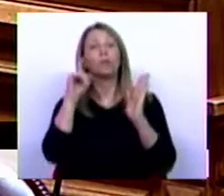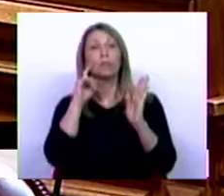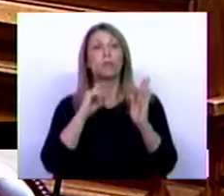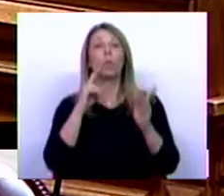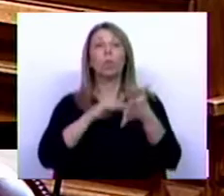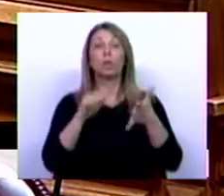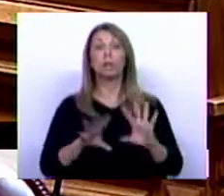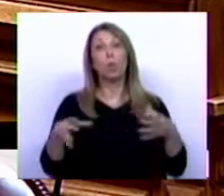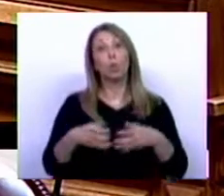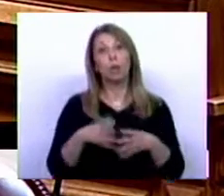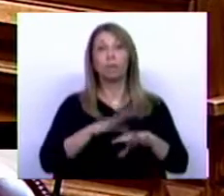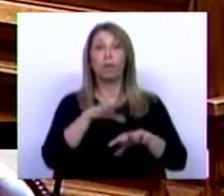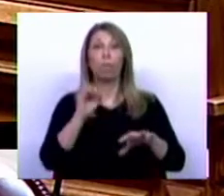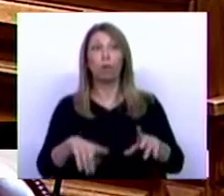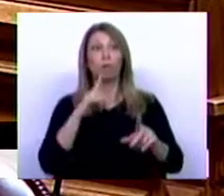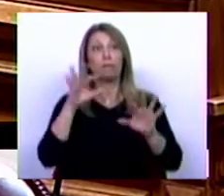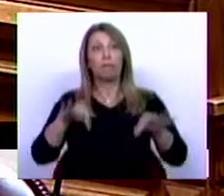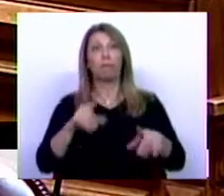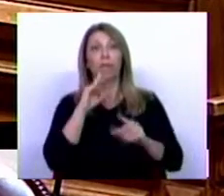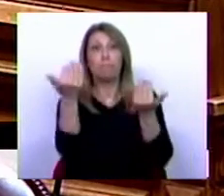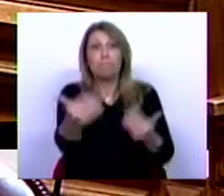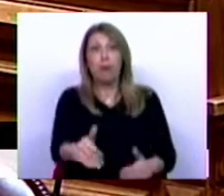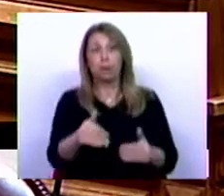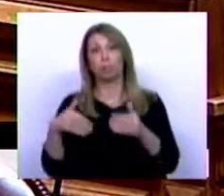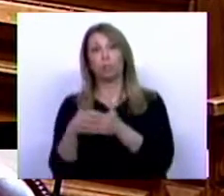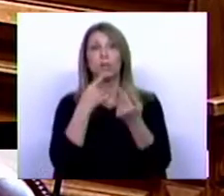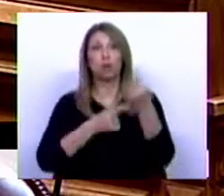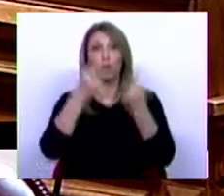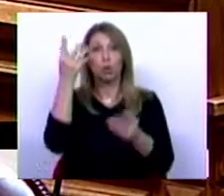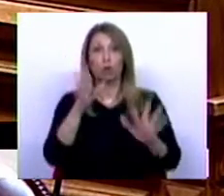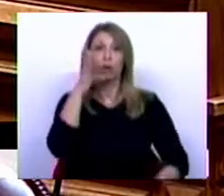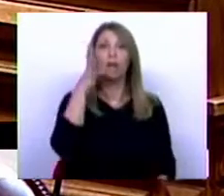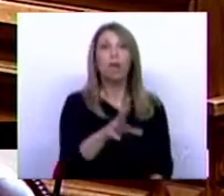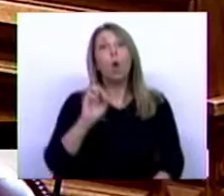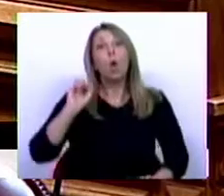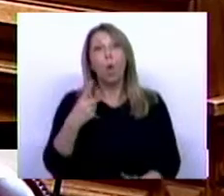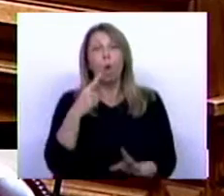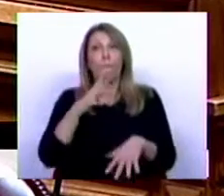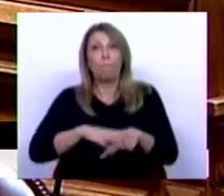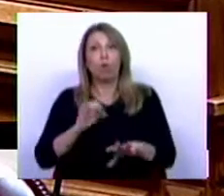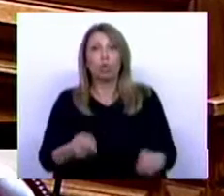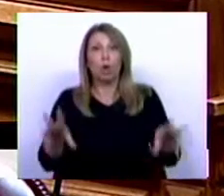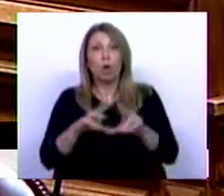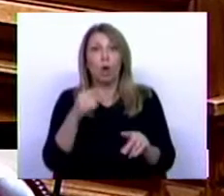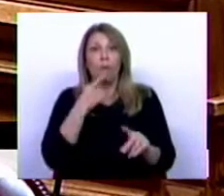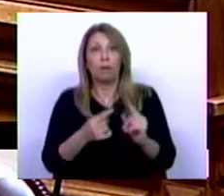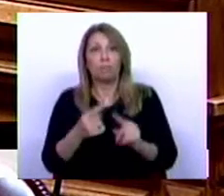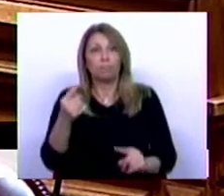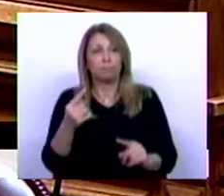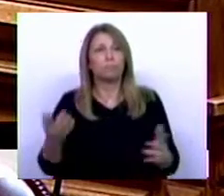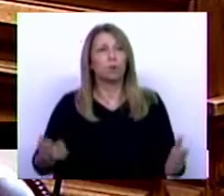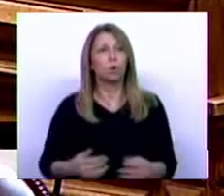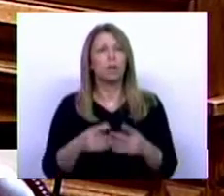seja pelo esgotamento dos prazos dos processos de denúncia já iniciados, seja pelo desencadeamento de novas denúncias. A estabilidade no trabalho